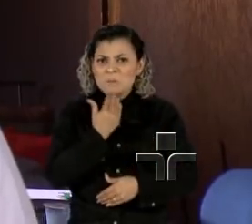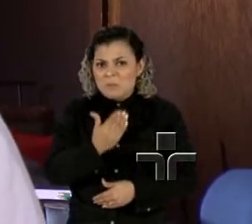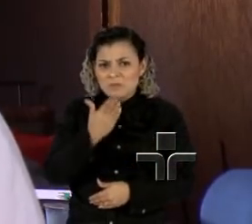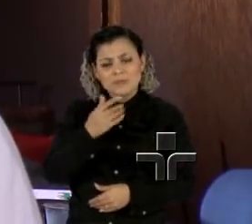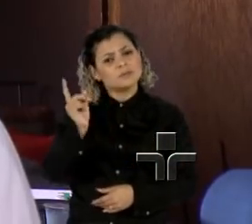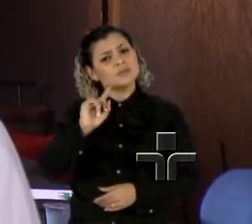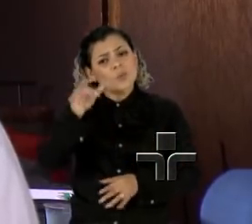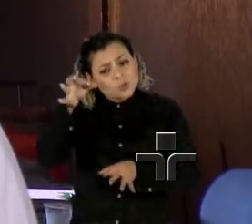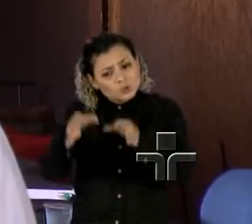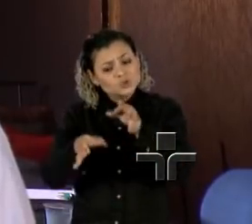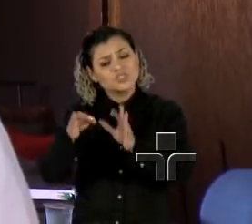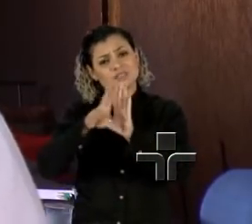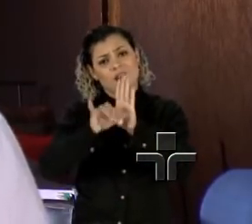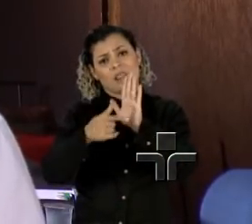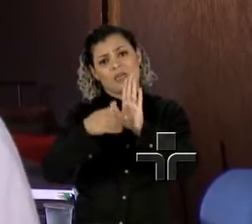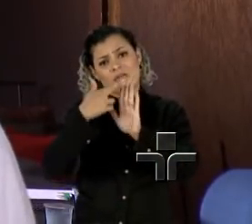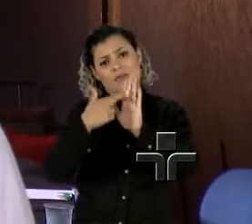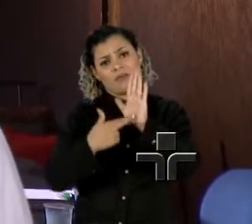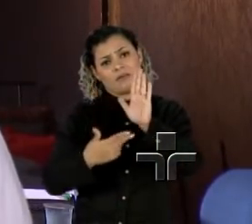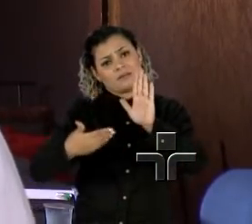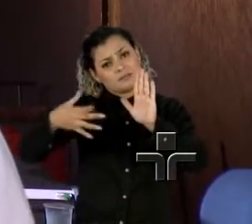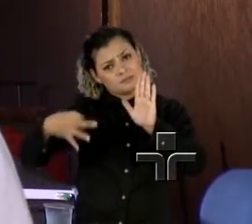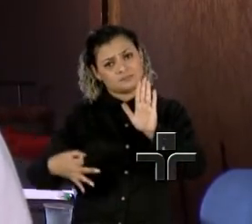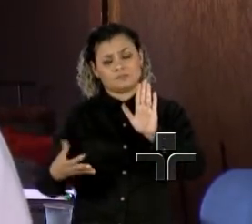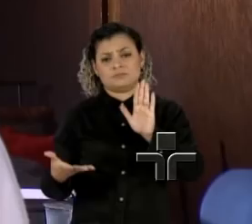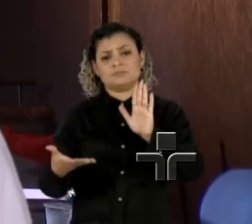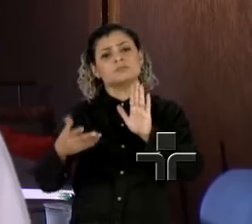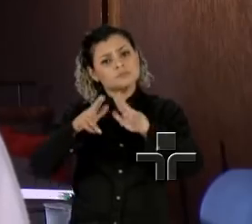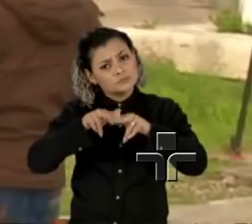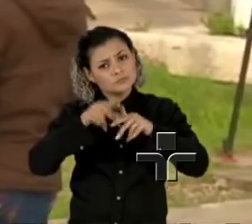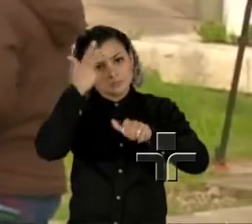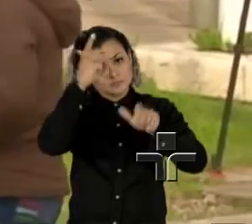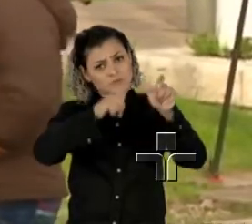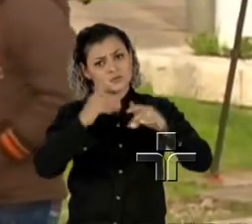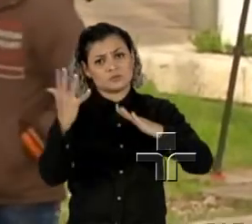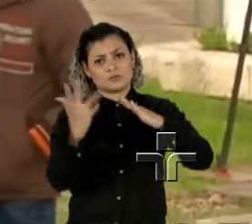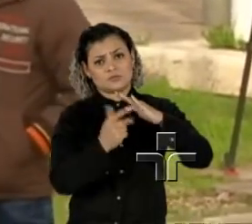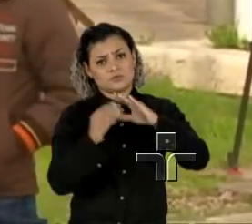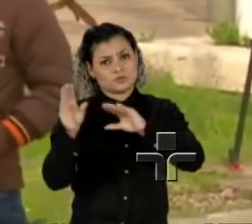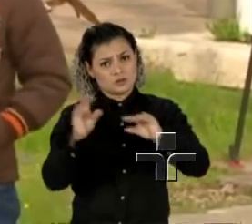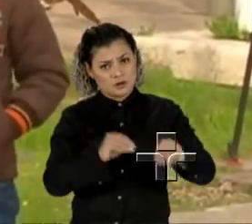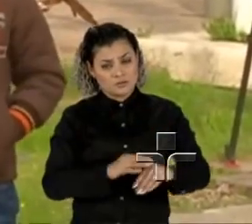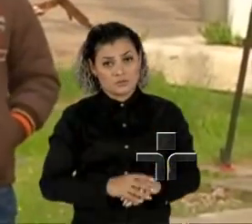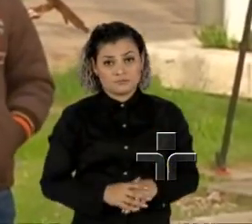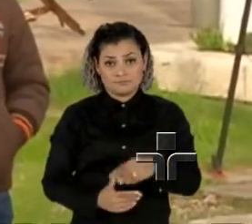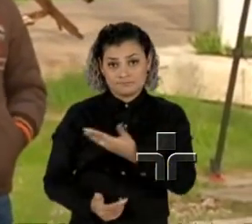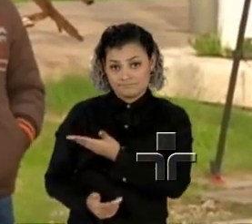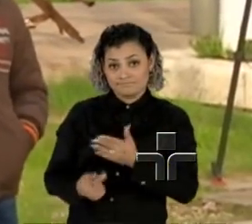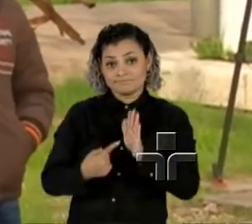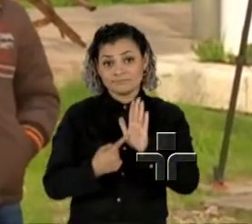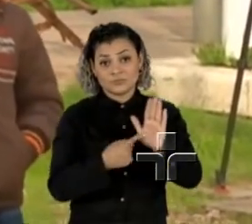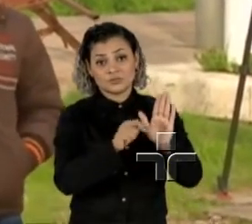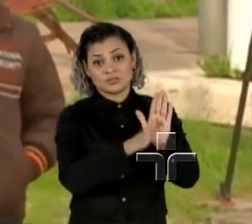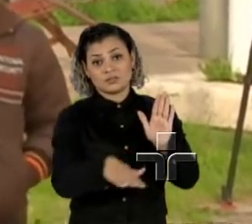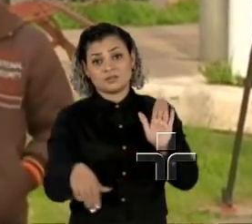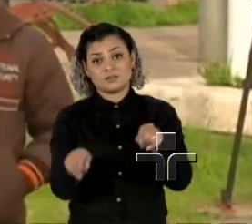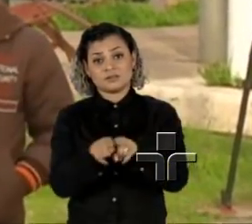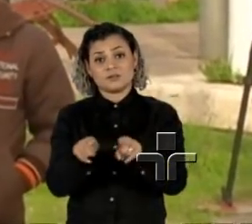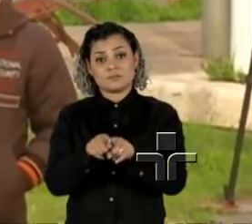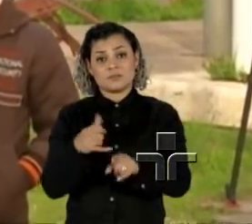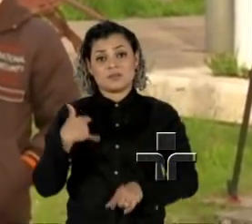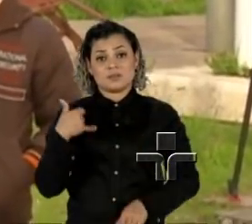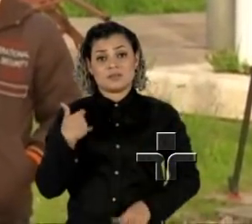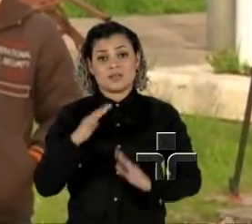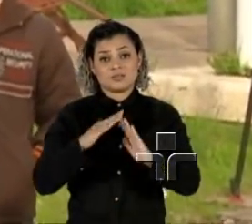que não seja justo, que não seja humano para esse refugiado. O relatório aponta ainda a situação das crianças refugiadas em